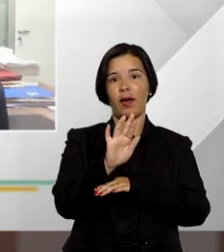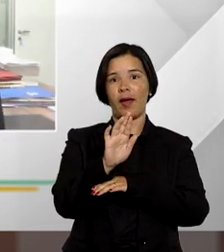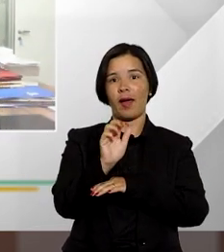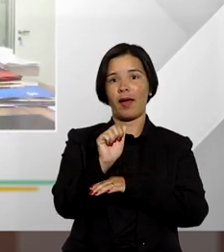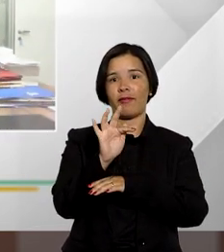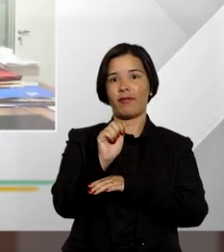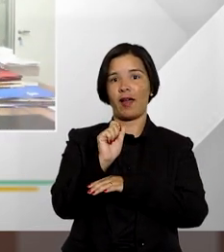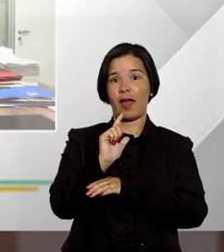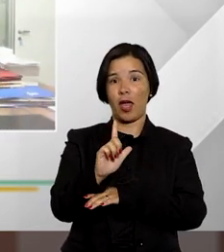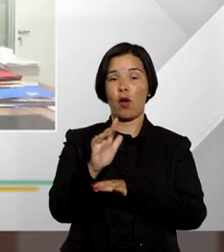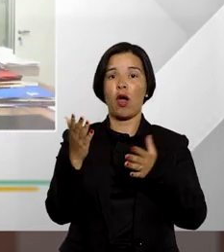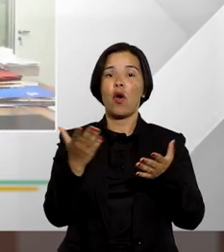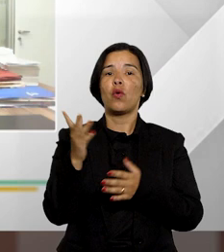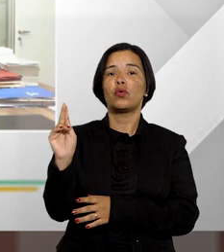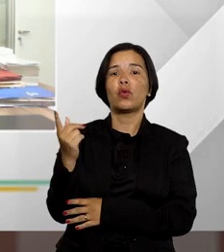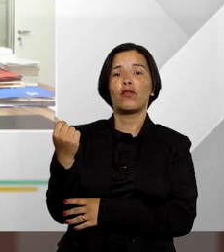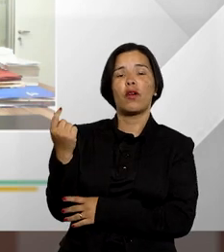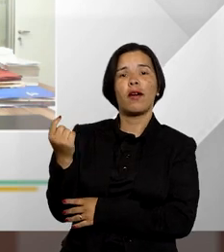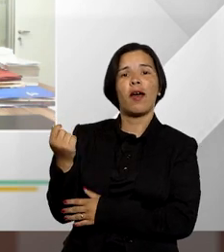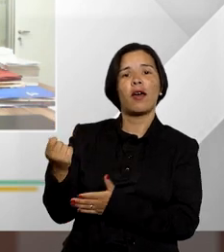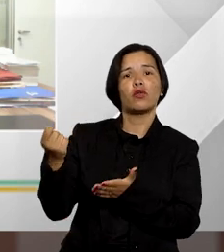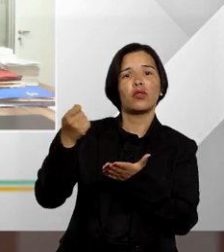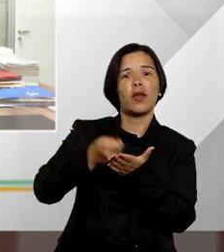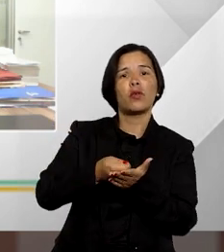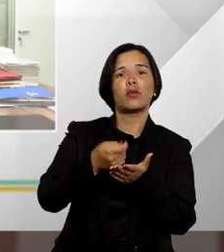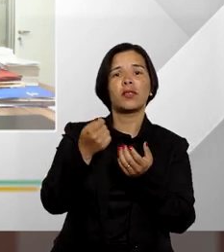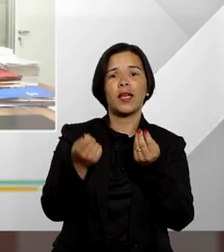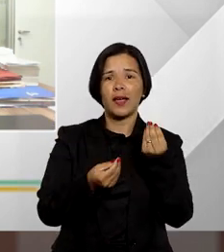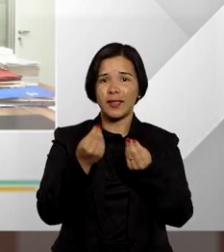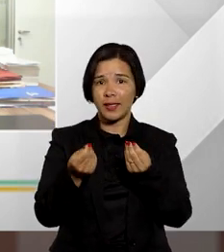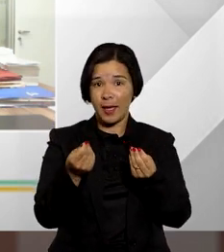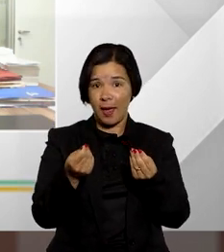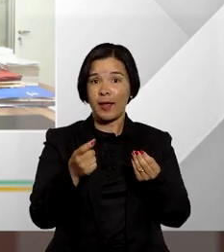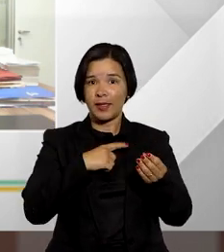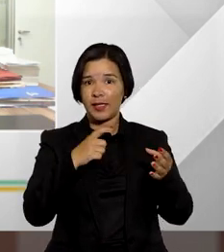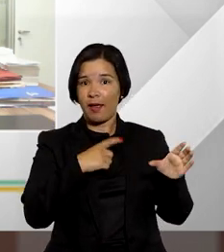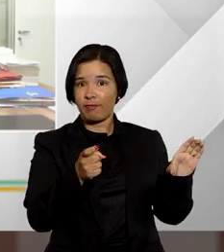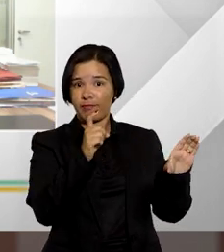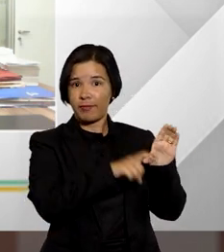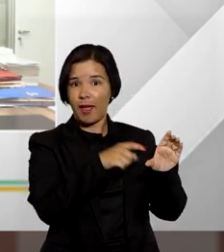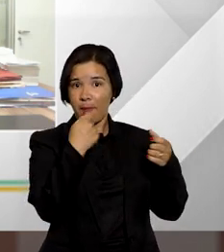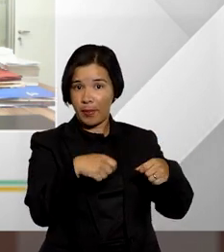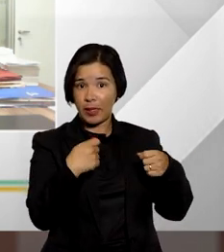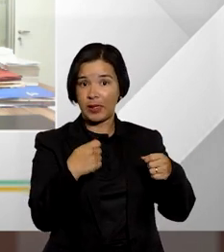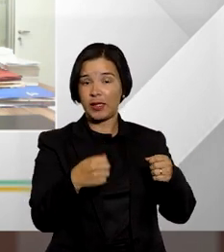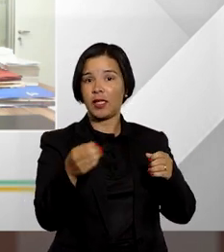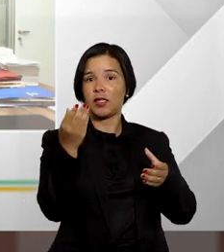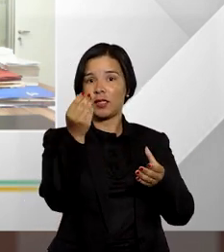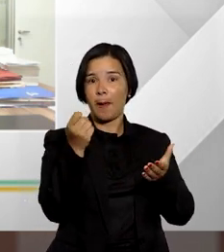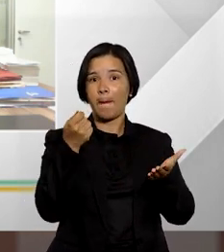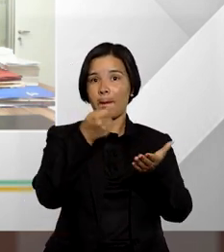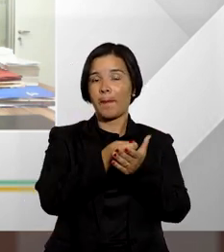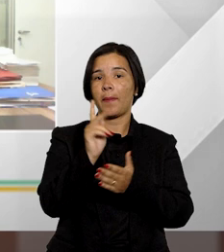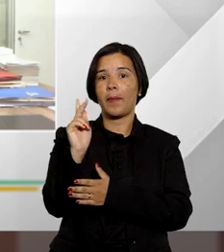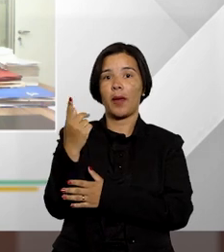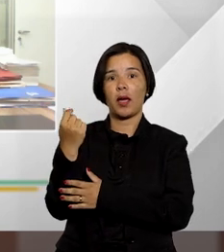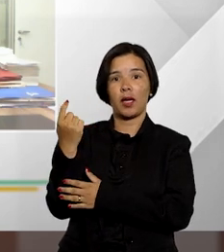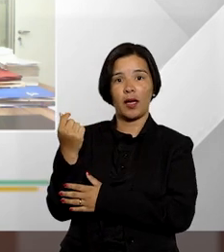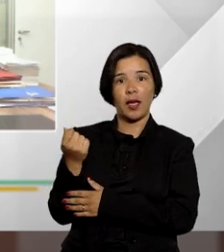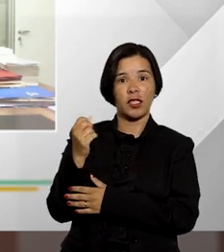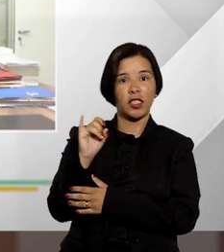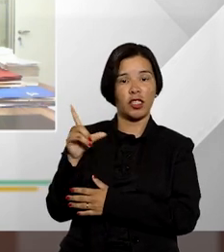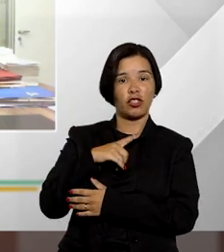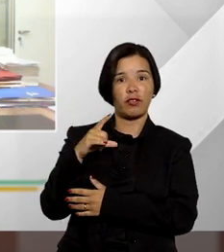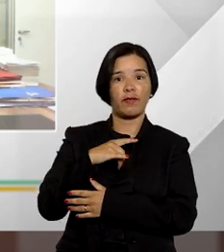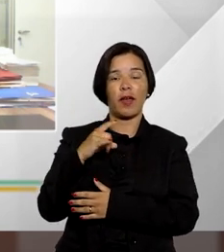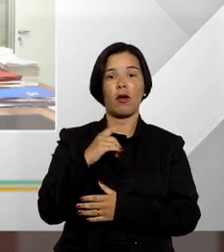honorários recursais ainda sobre esses honorários recursais estes também são devidos quando se trata de agravo interno ou embargos de